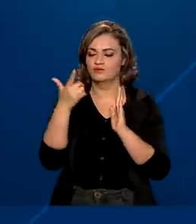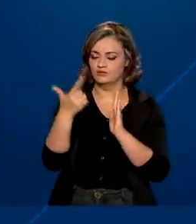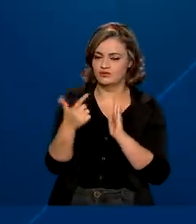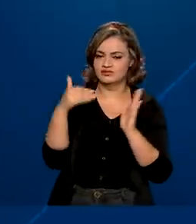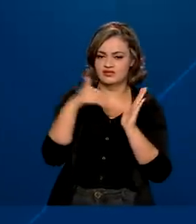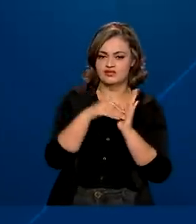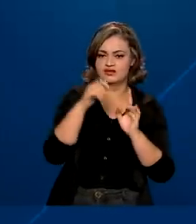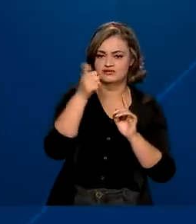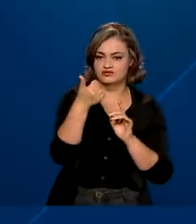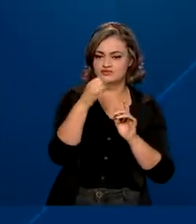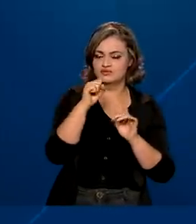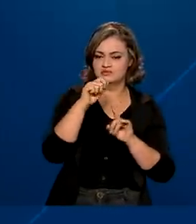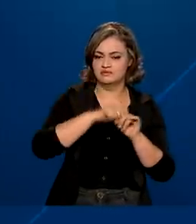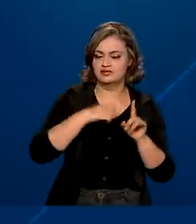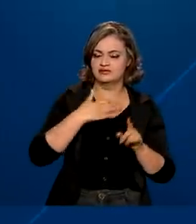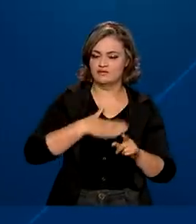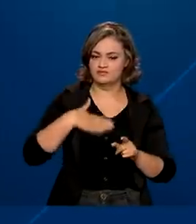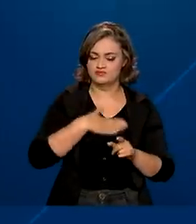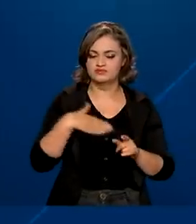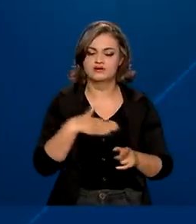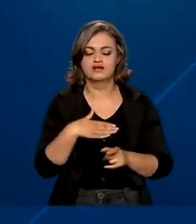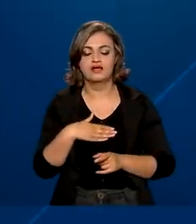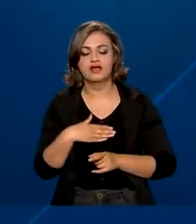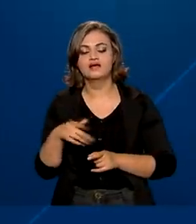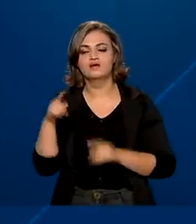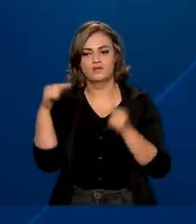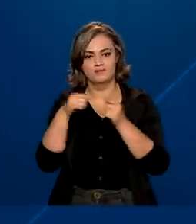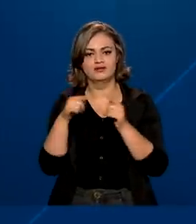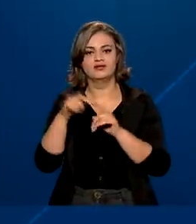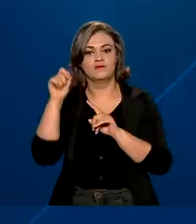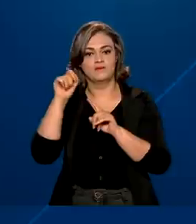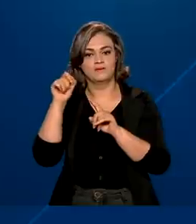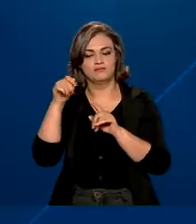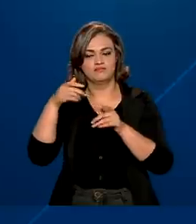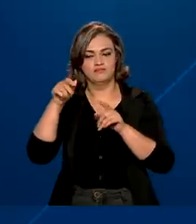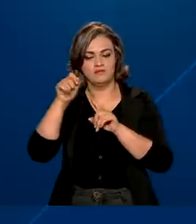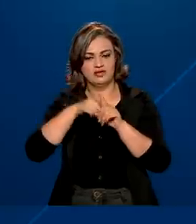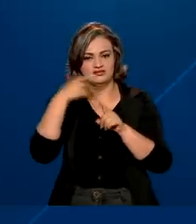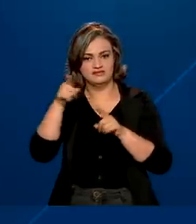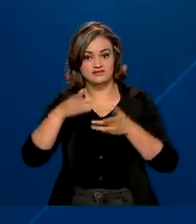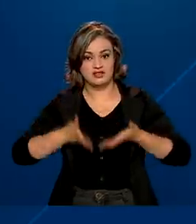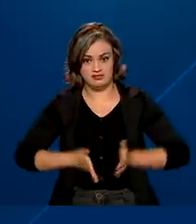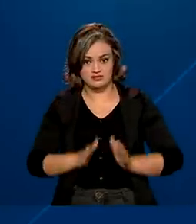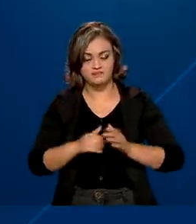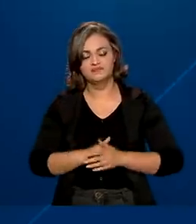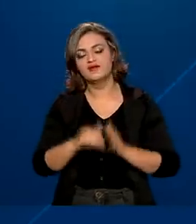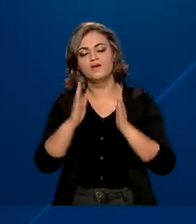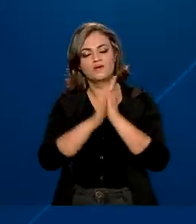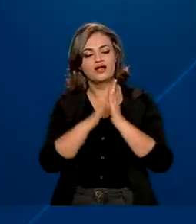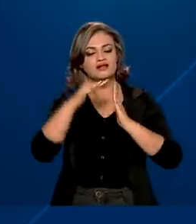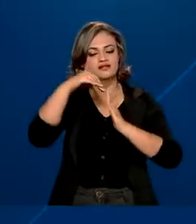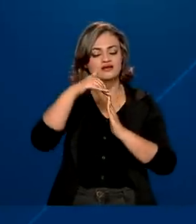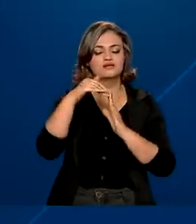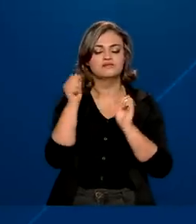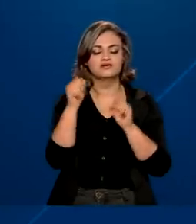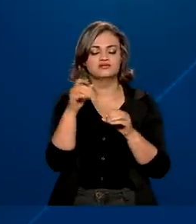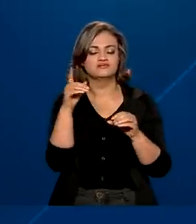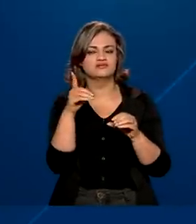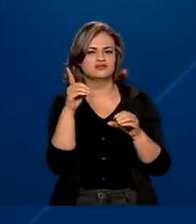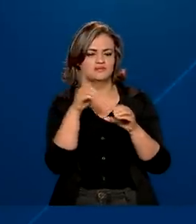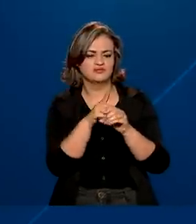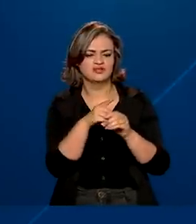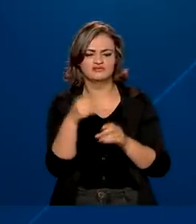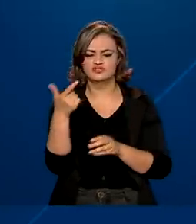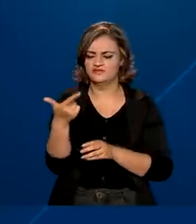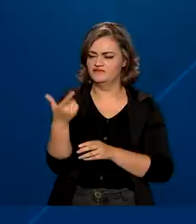e 18 de agosto, também seguindo o mês em que a pessoa nasceu. O calendário original previa depósitos de 23 de